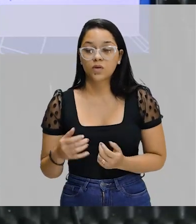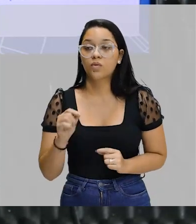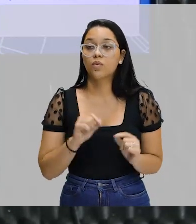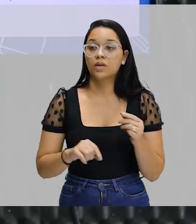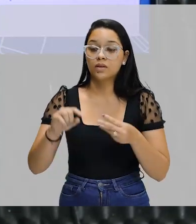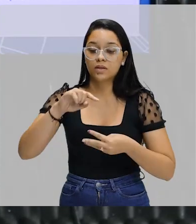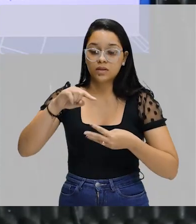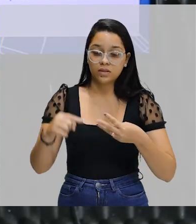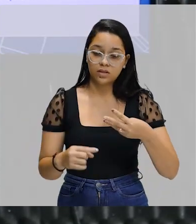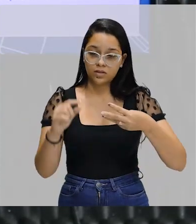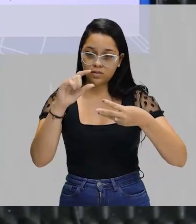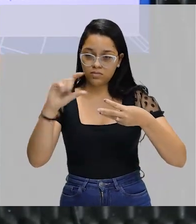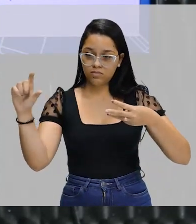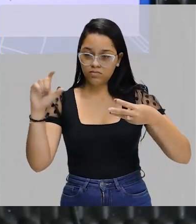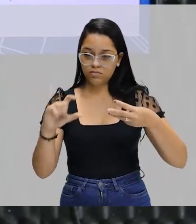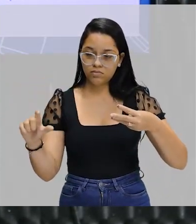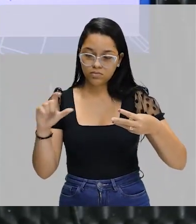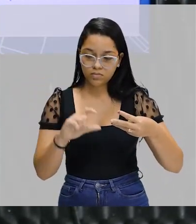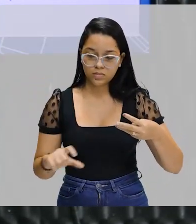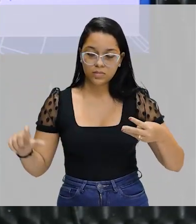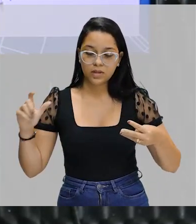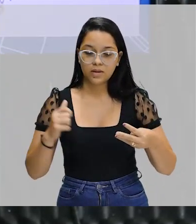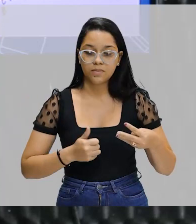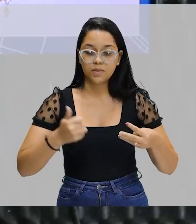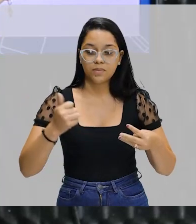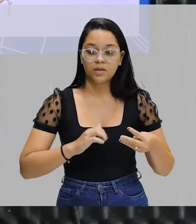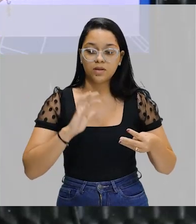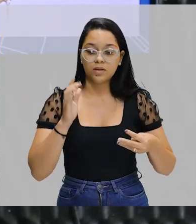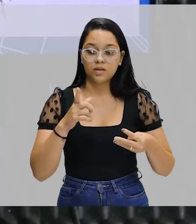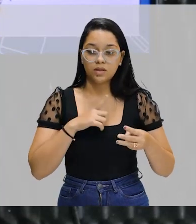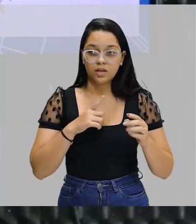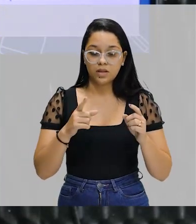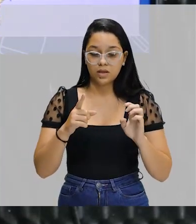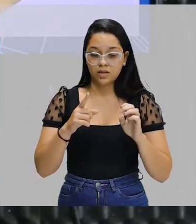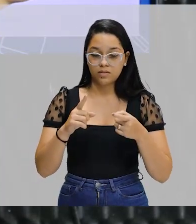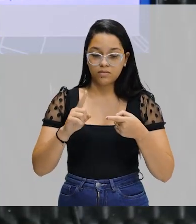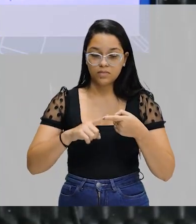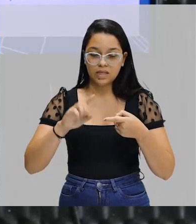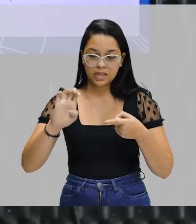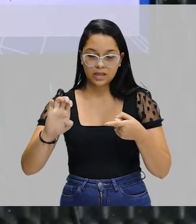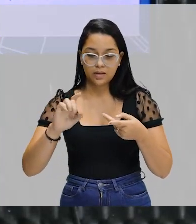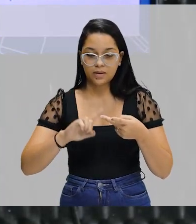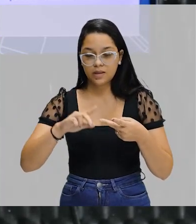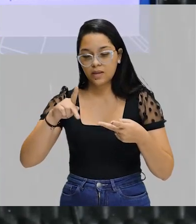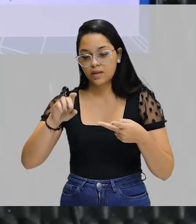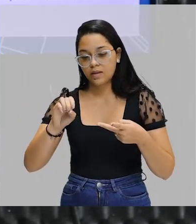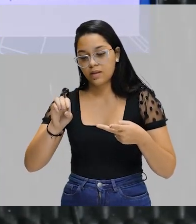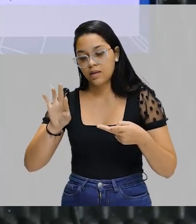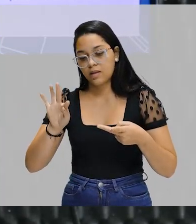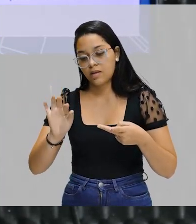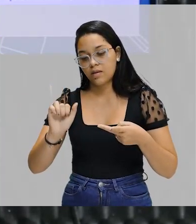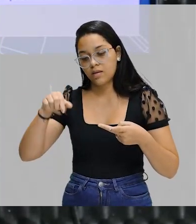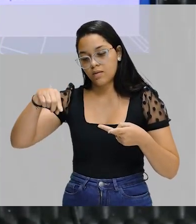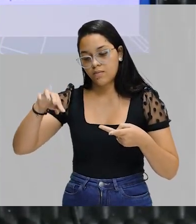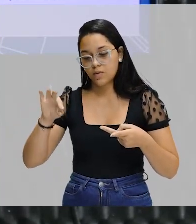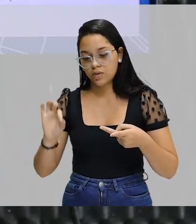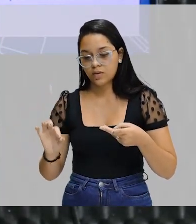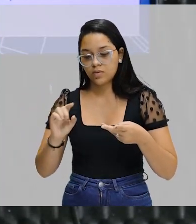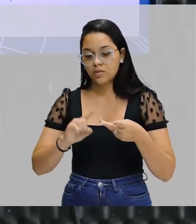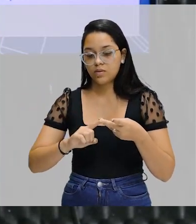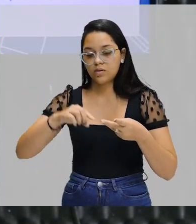três enunciados. No primeiro, eu destaquei I. No segundo, eu destaquei